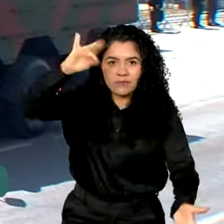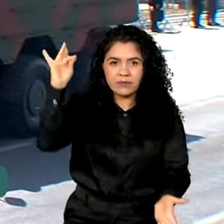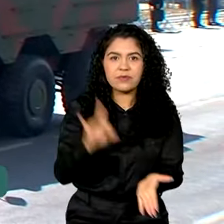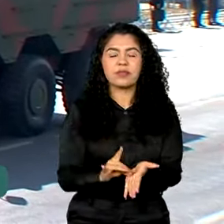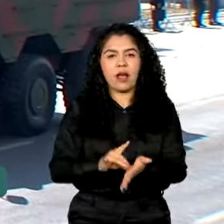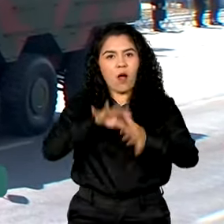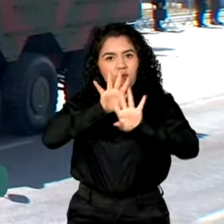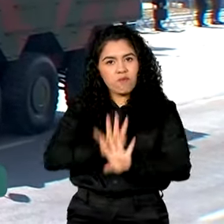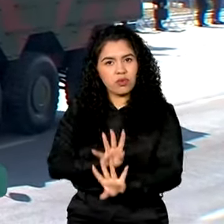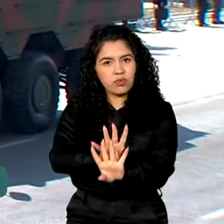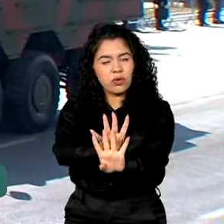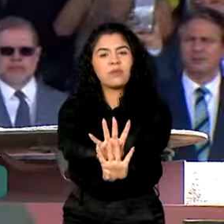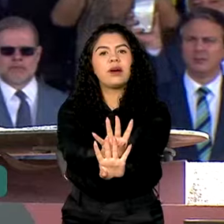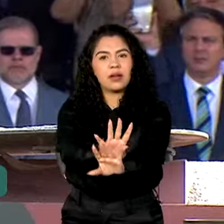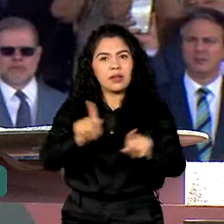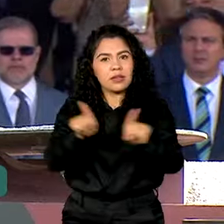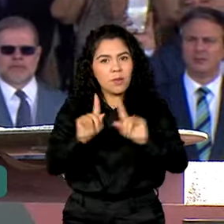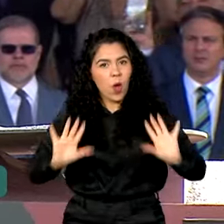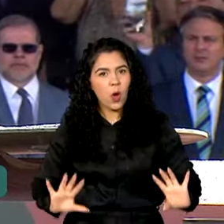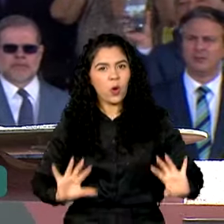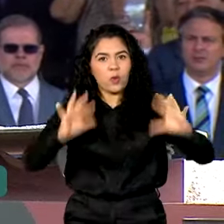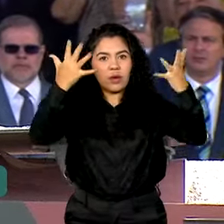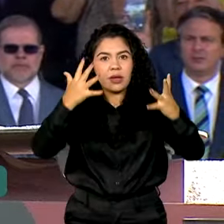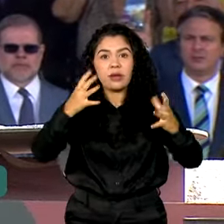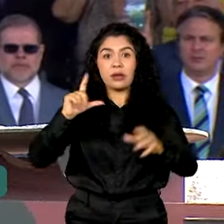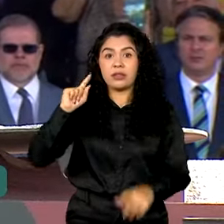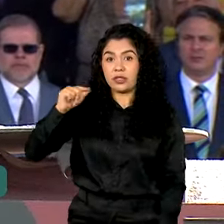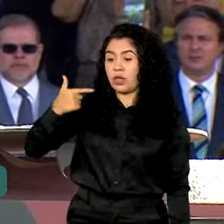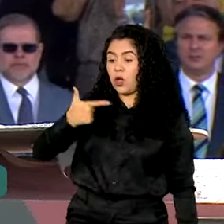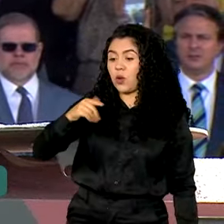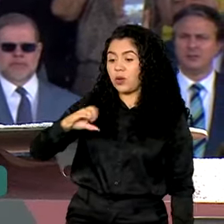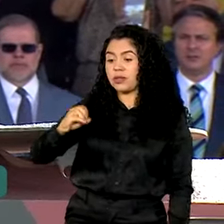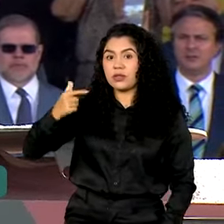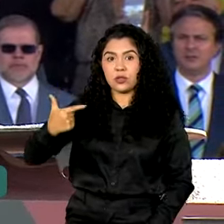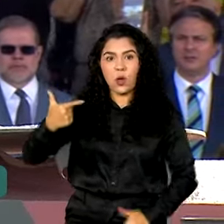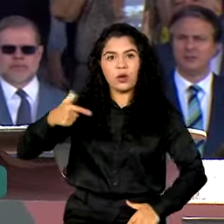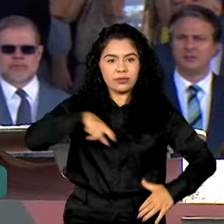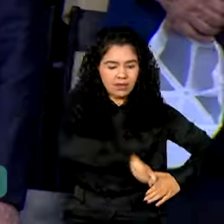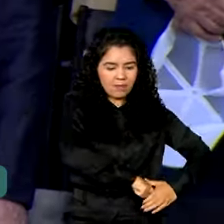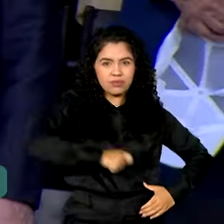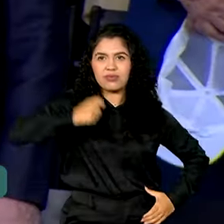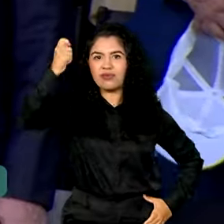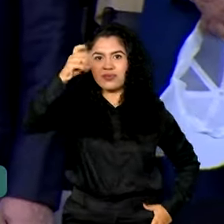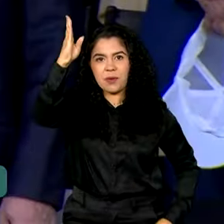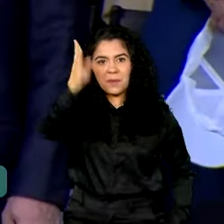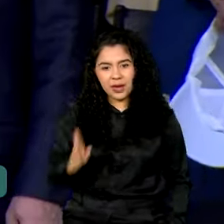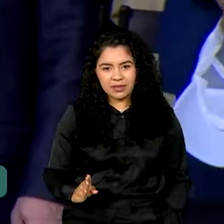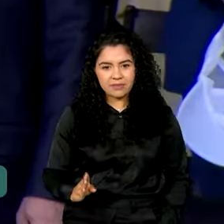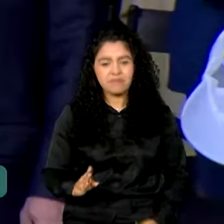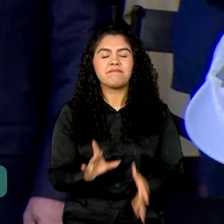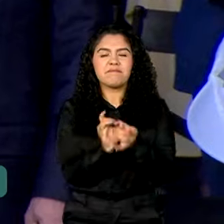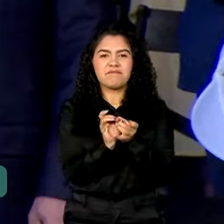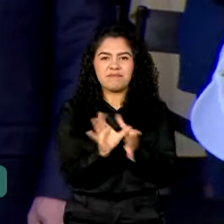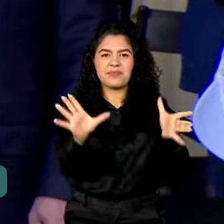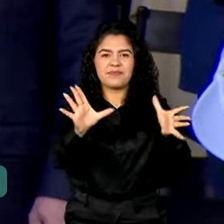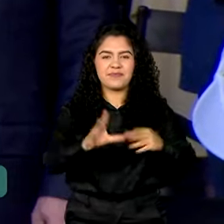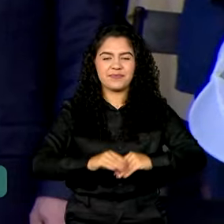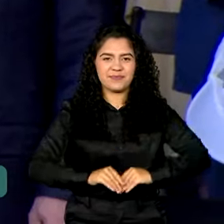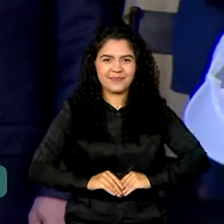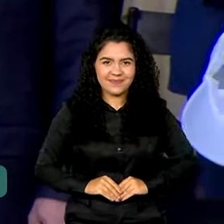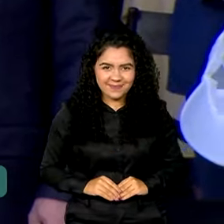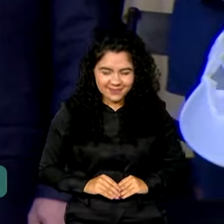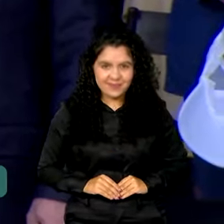cívico-militar em comemoração do 72º ano da independência do Brasil. Permissão consentida.